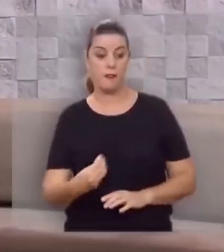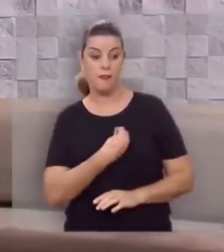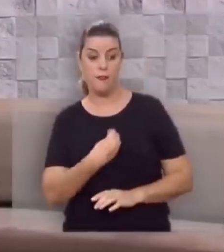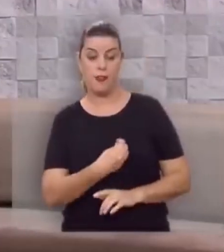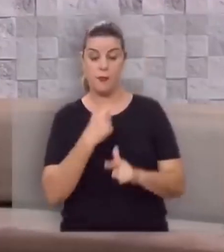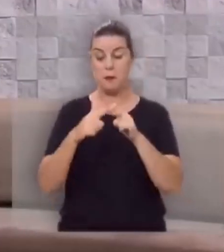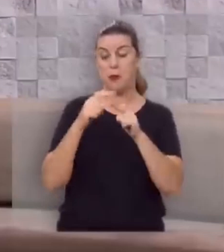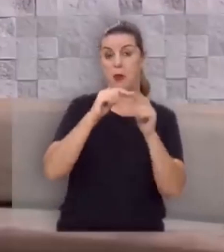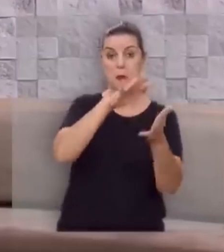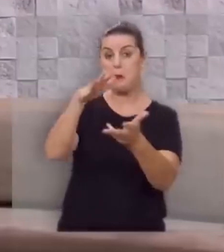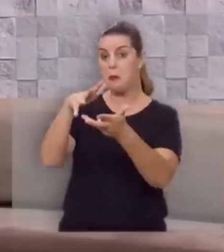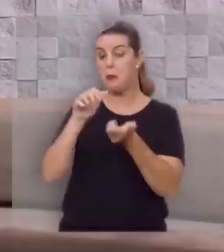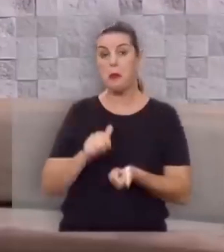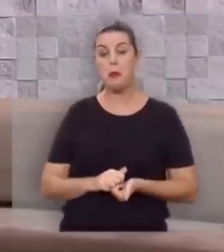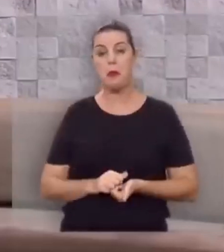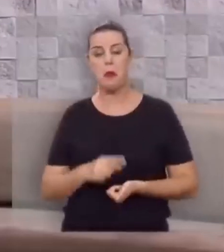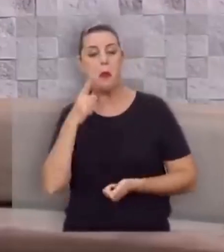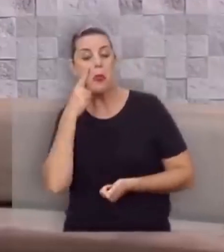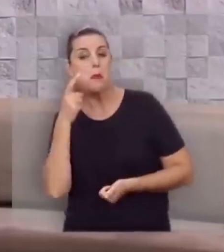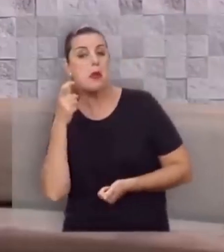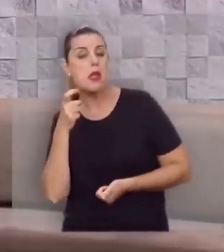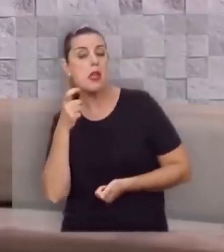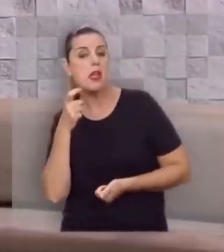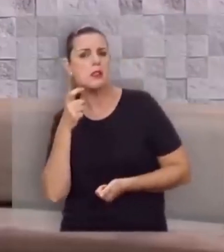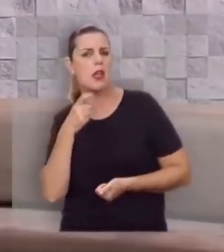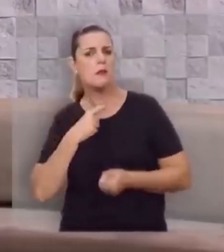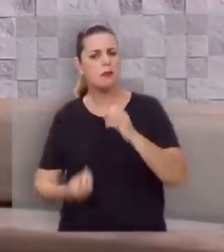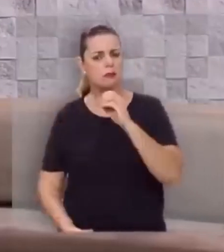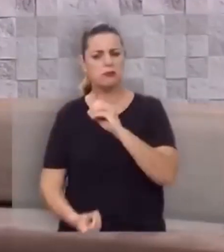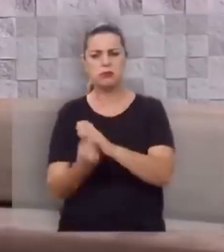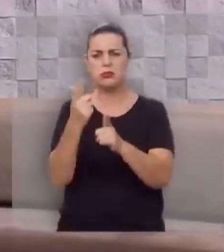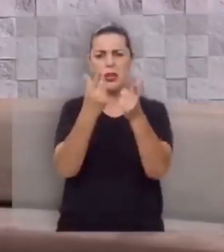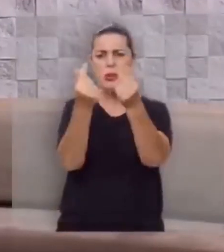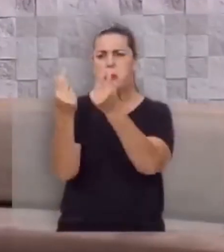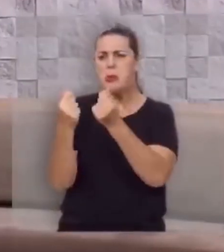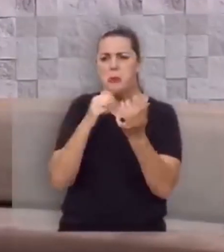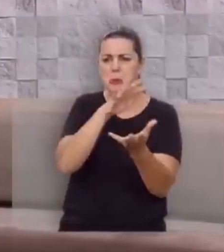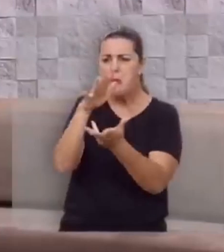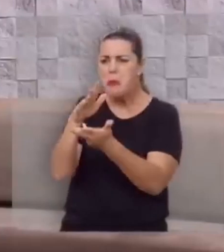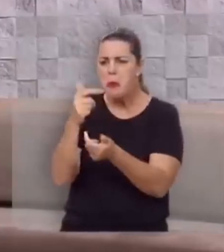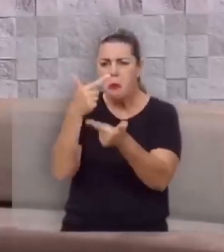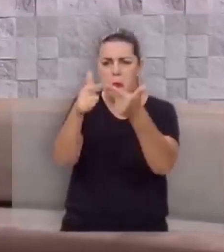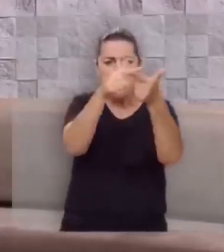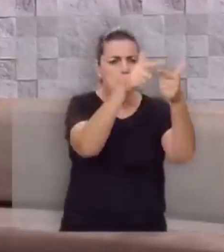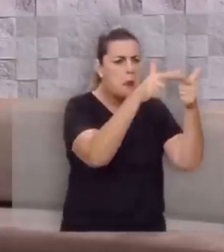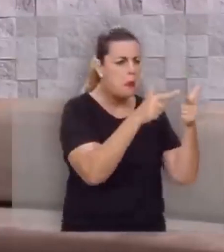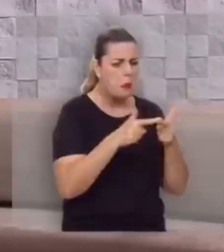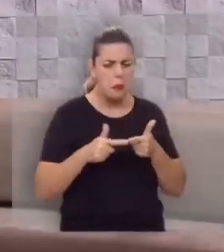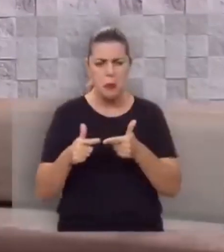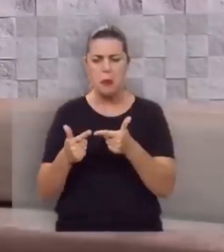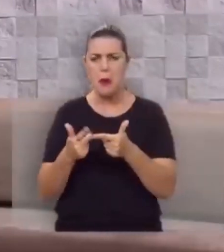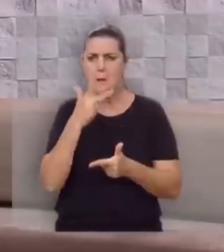vivermos esta crise internacional, de percebermos este abalo da economia mundial. Parece que os